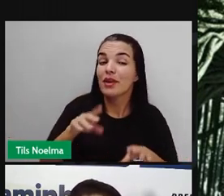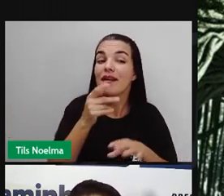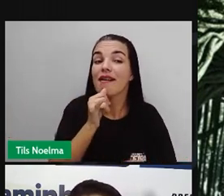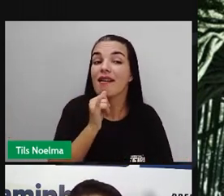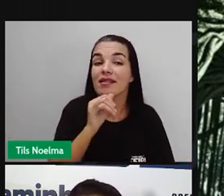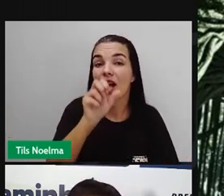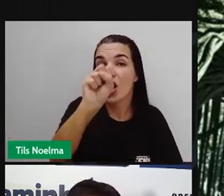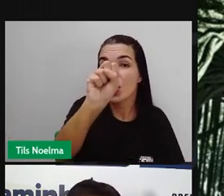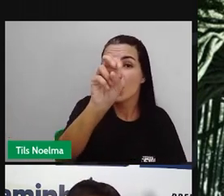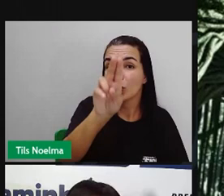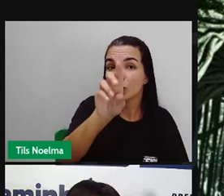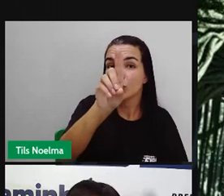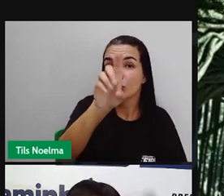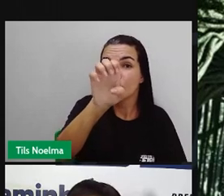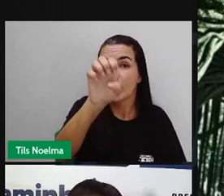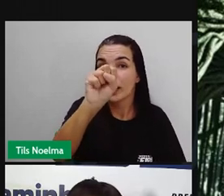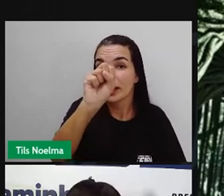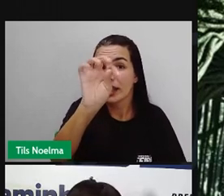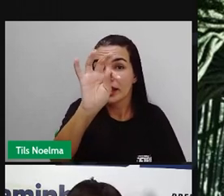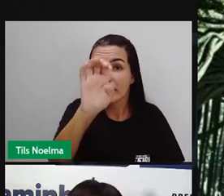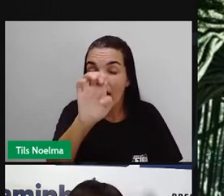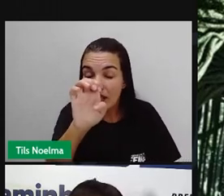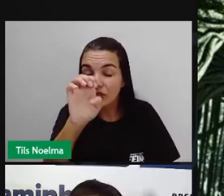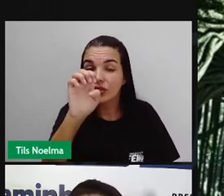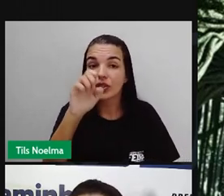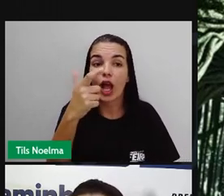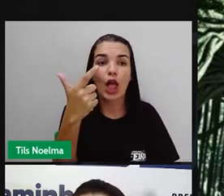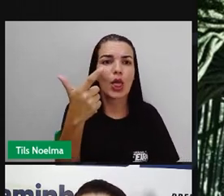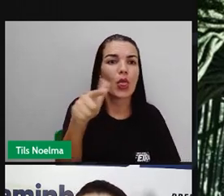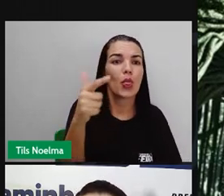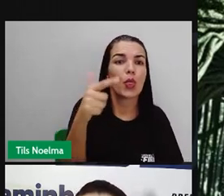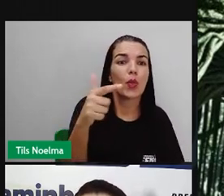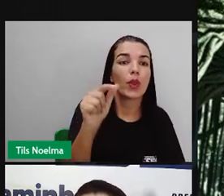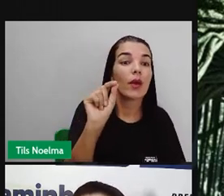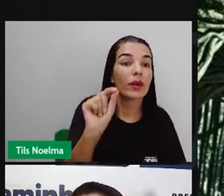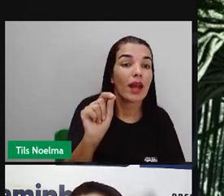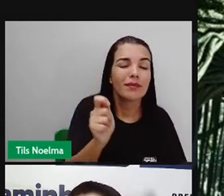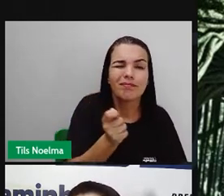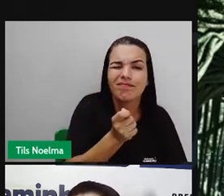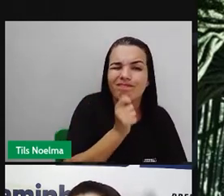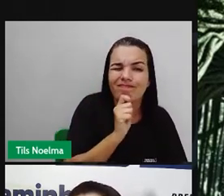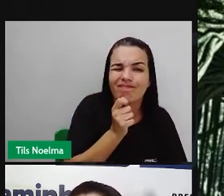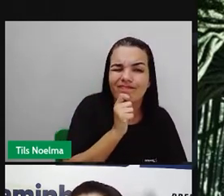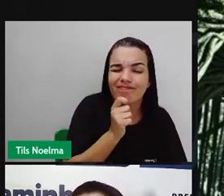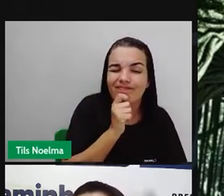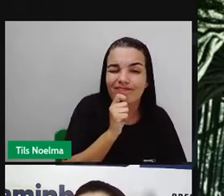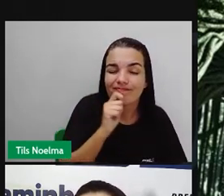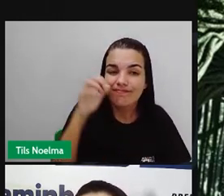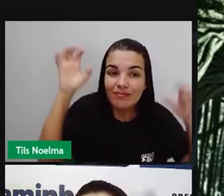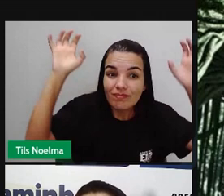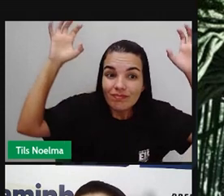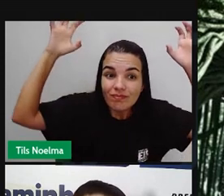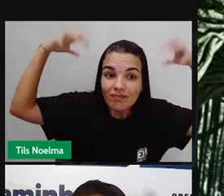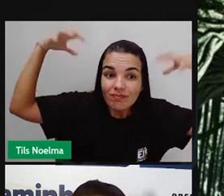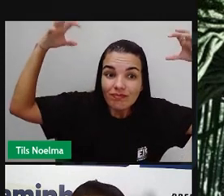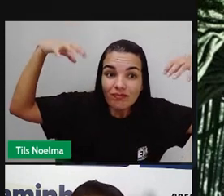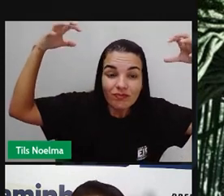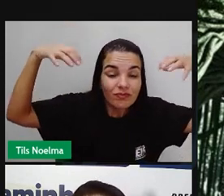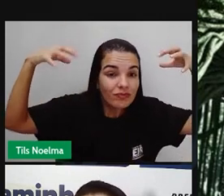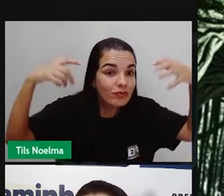do processo de transpiração das plantas, né? Ocorre aí o acúmulo de água na